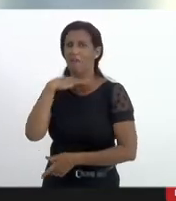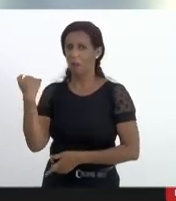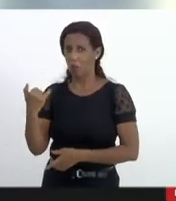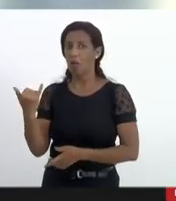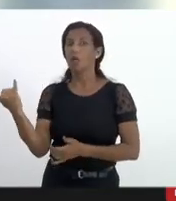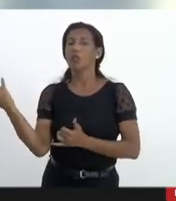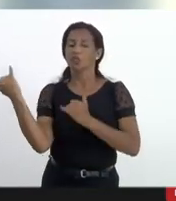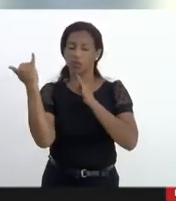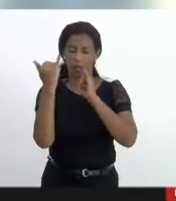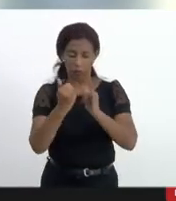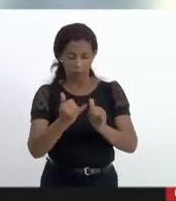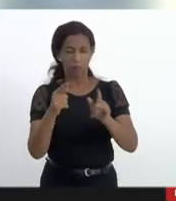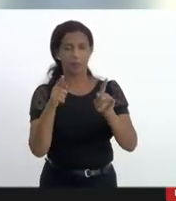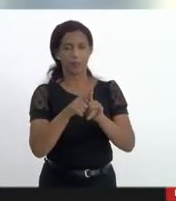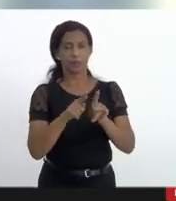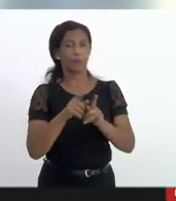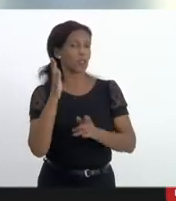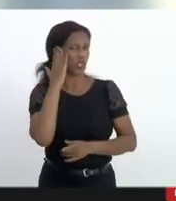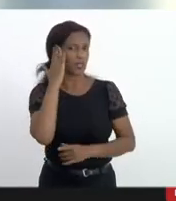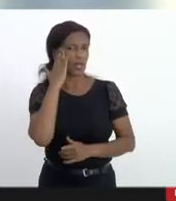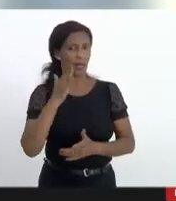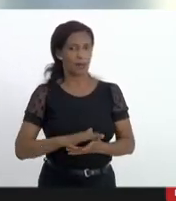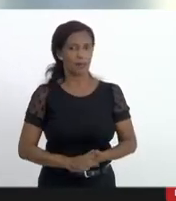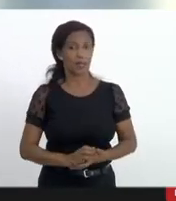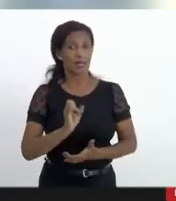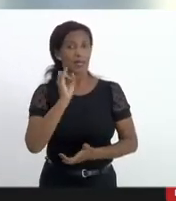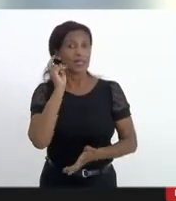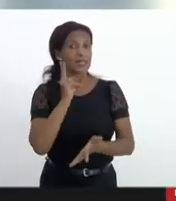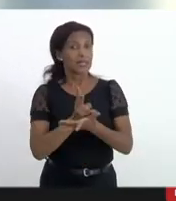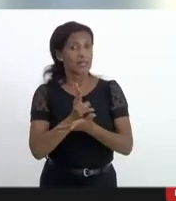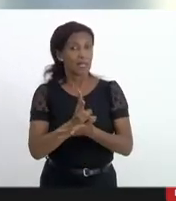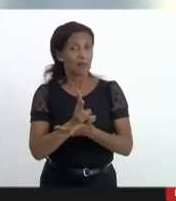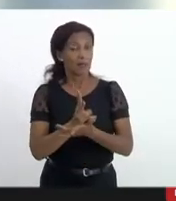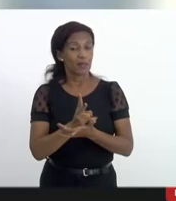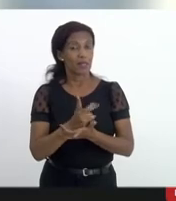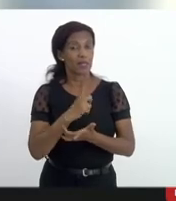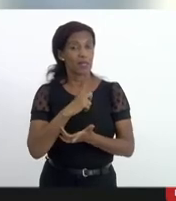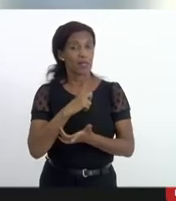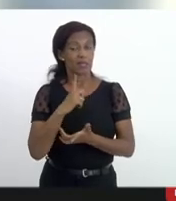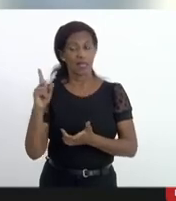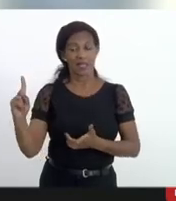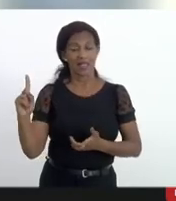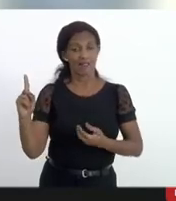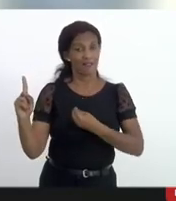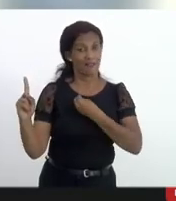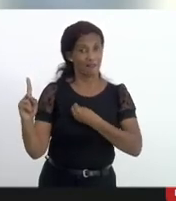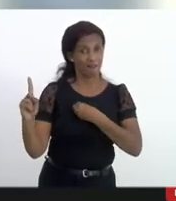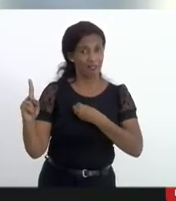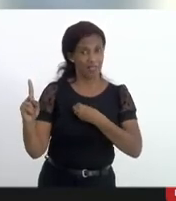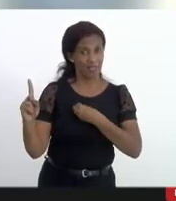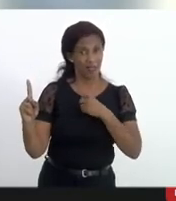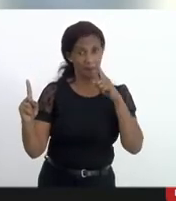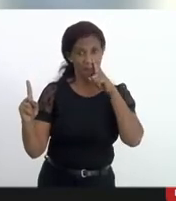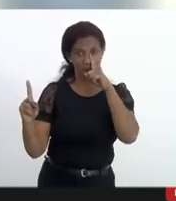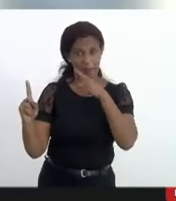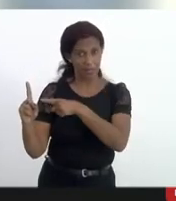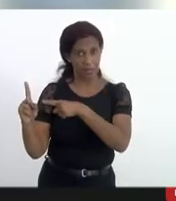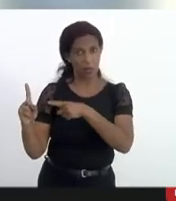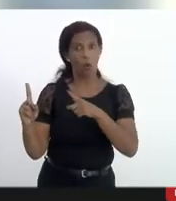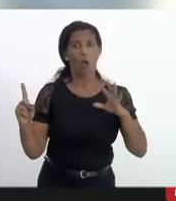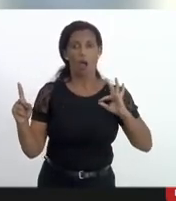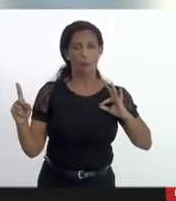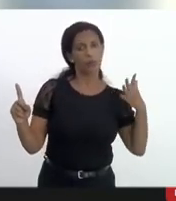essa informação a gente é sempre demandado então sempre que há risco a vida a gente vai ter obrigação de entrar